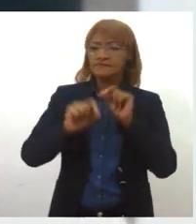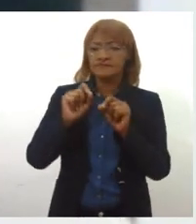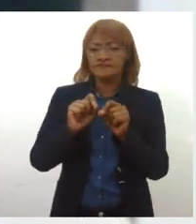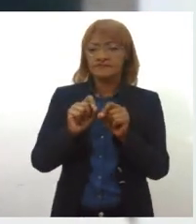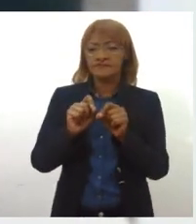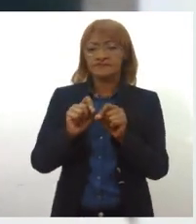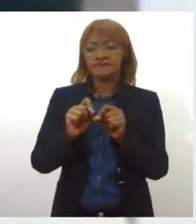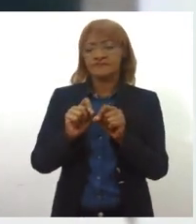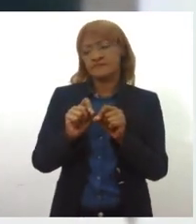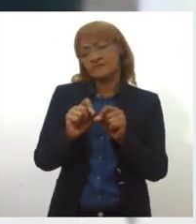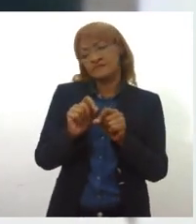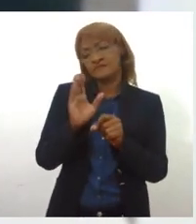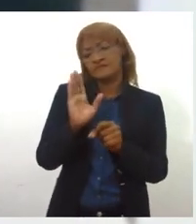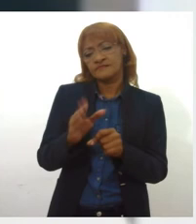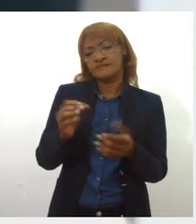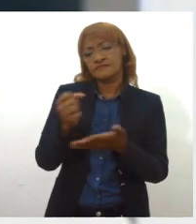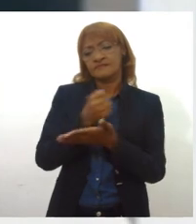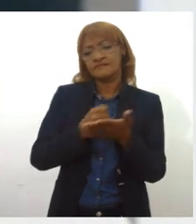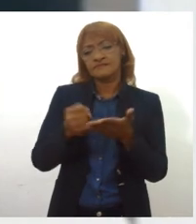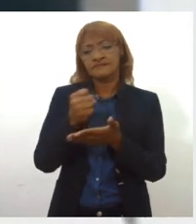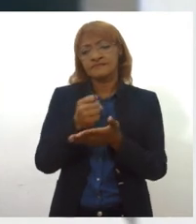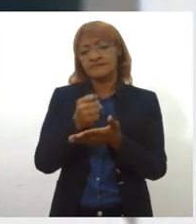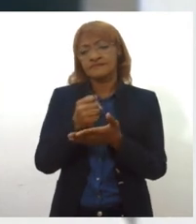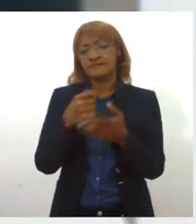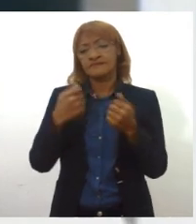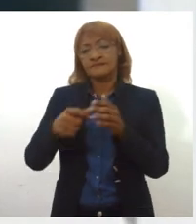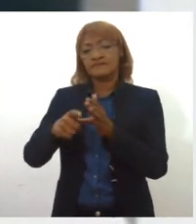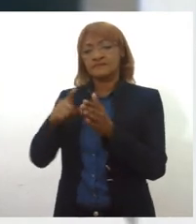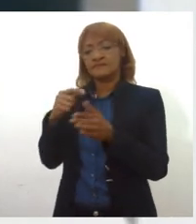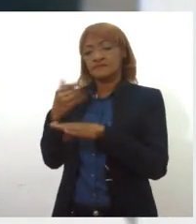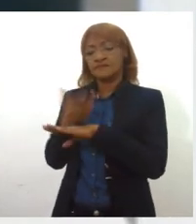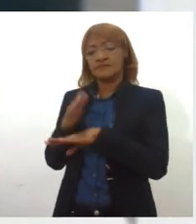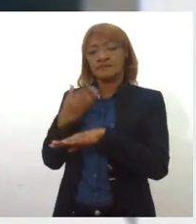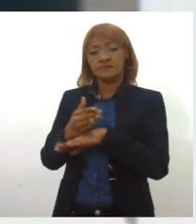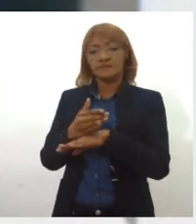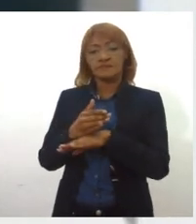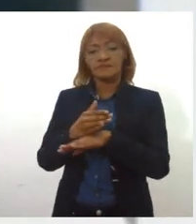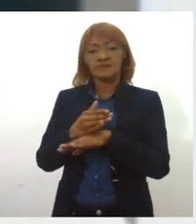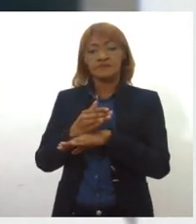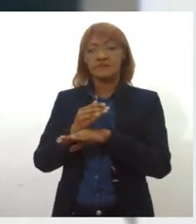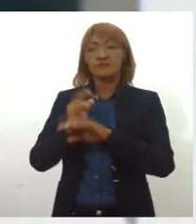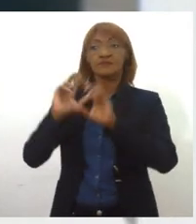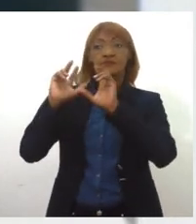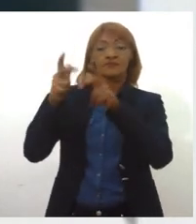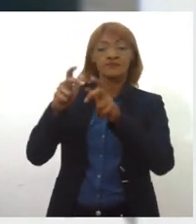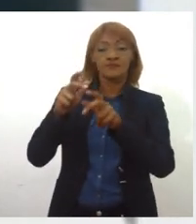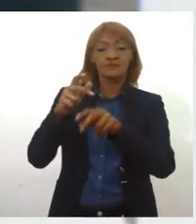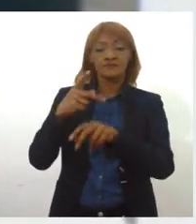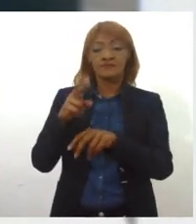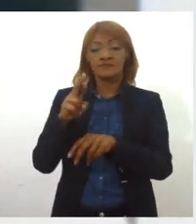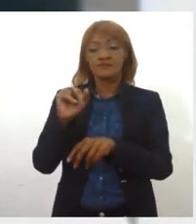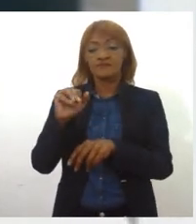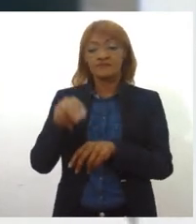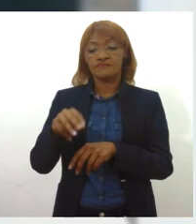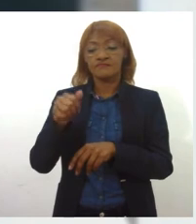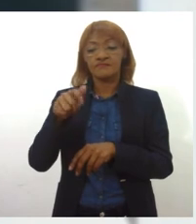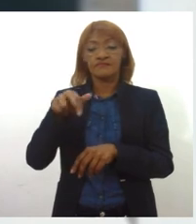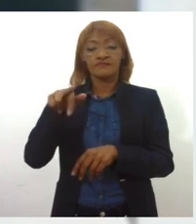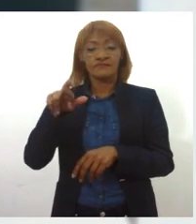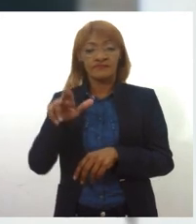de base, os atletas têm que ter participado dos nossos Jogos da Primavera, que também é previsto em lei,